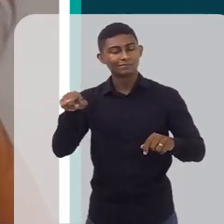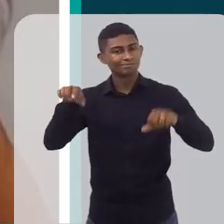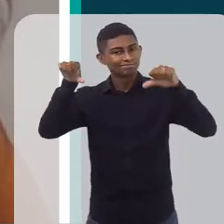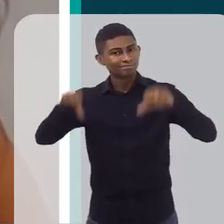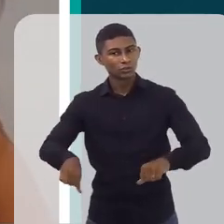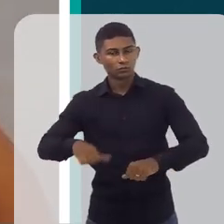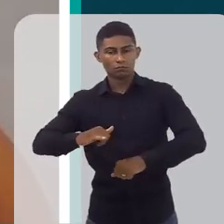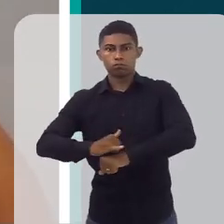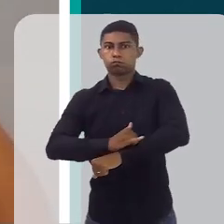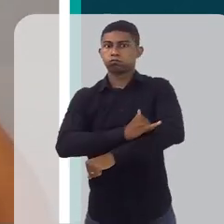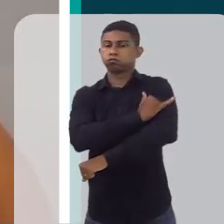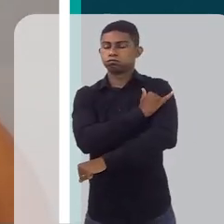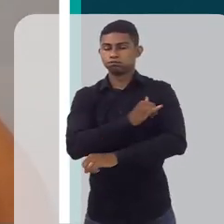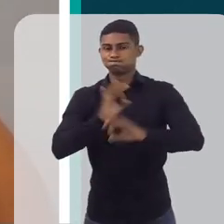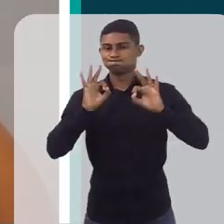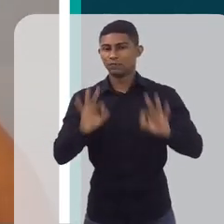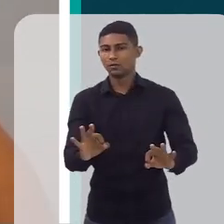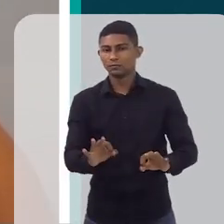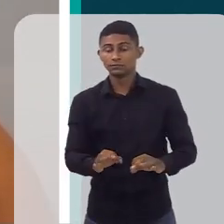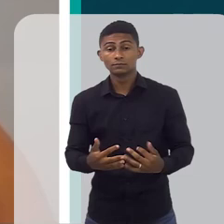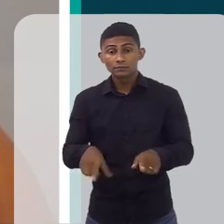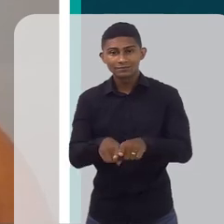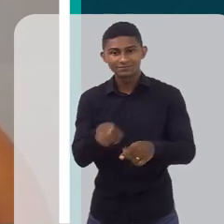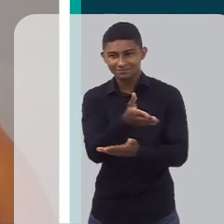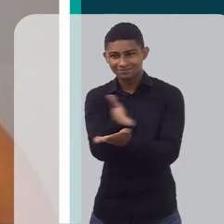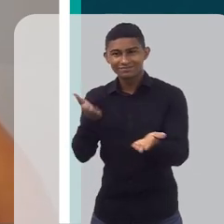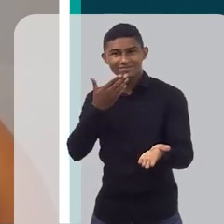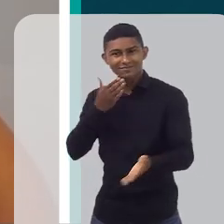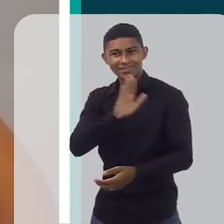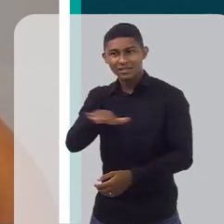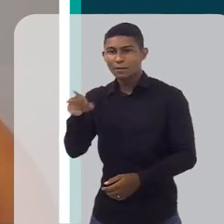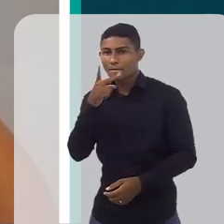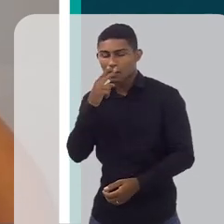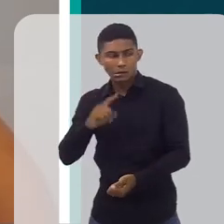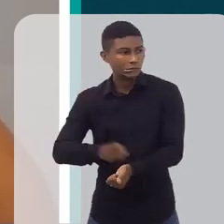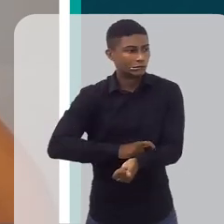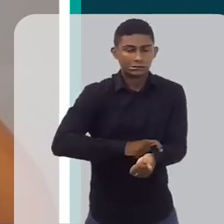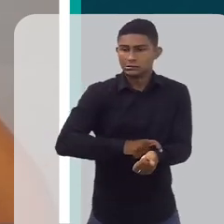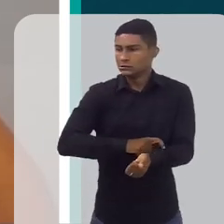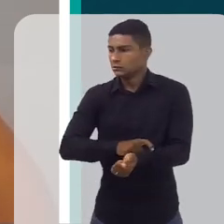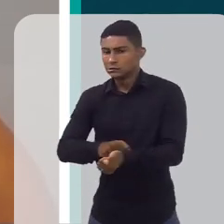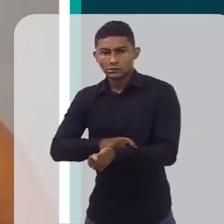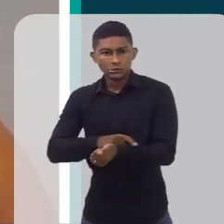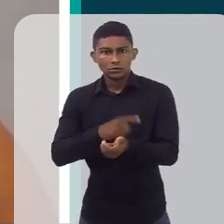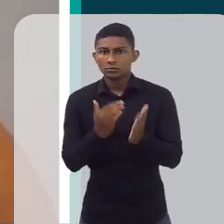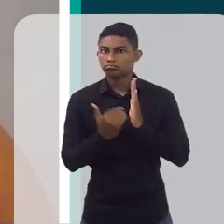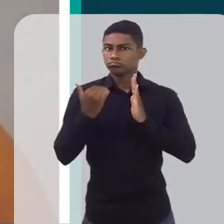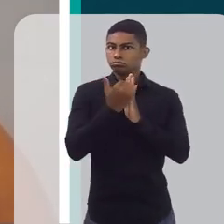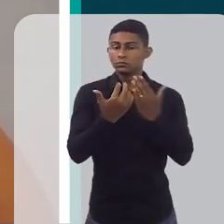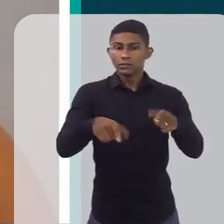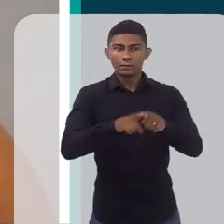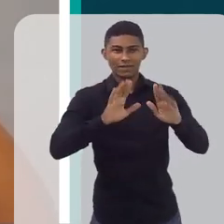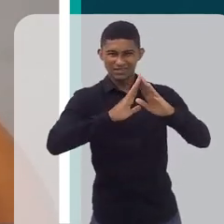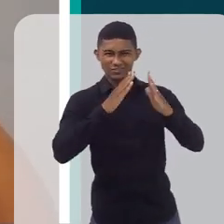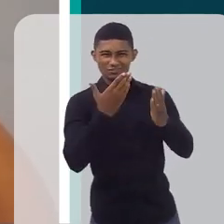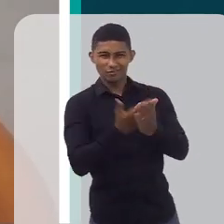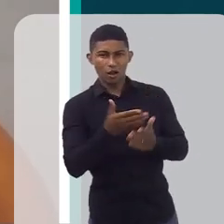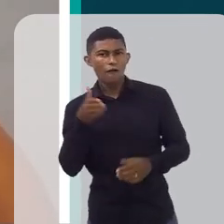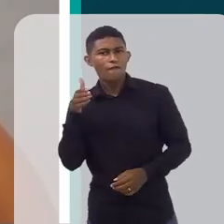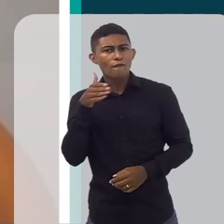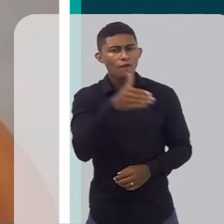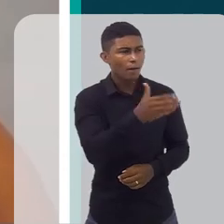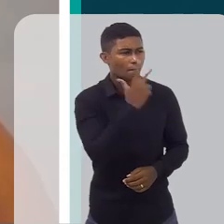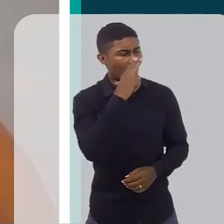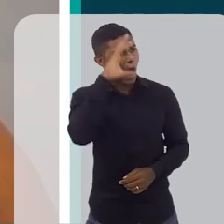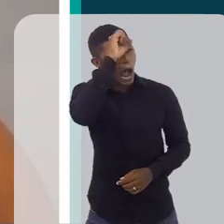obesidade. Além das crianças ficarem mais irritadas, com pouco rendimento escolar, então, tudo